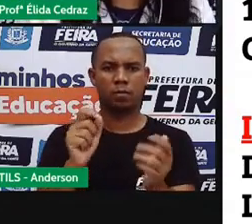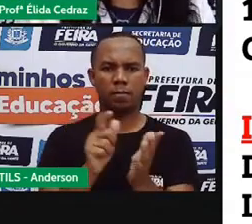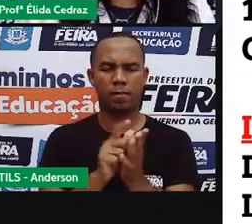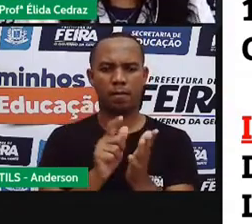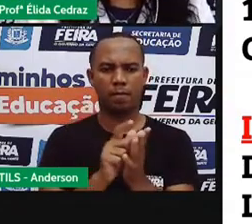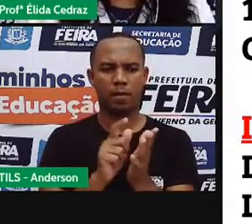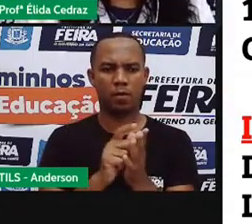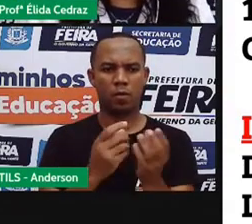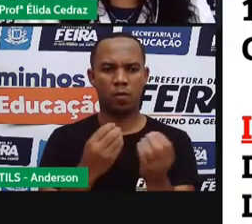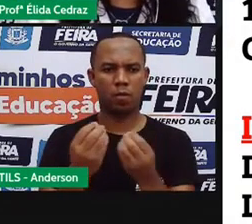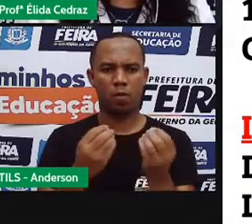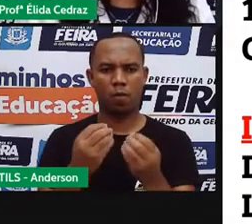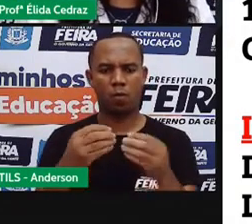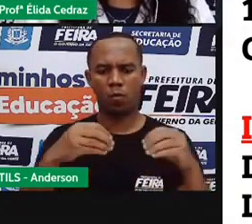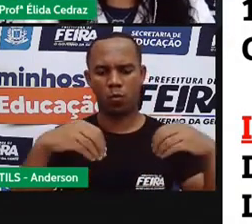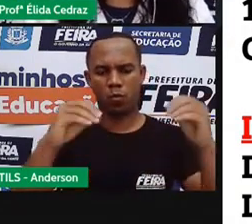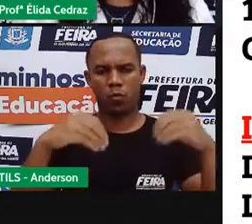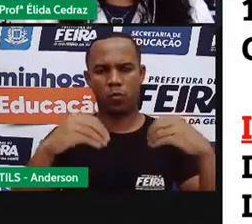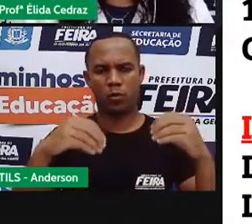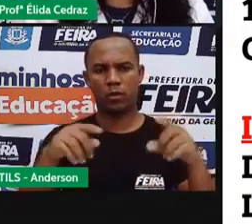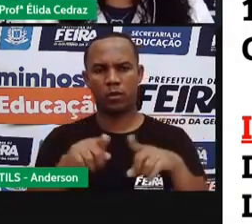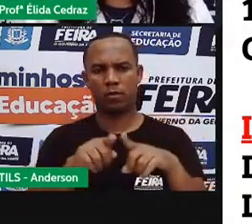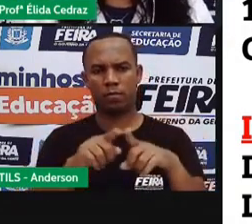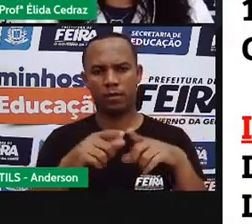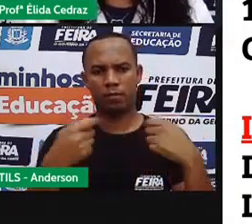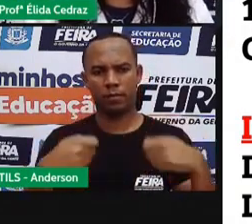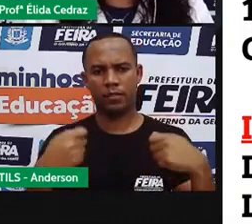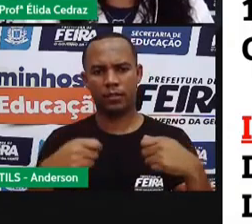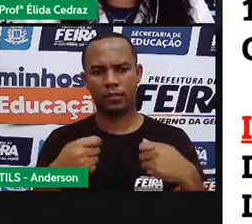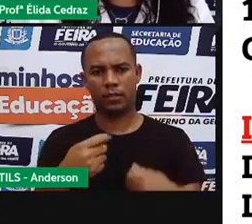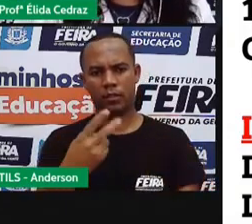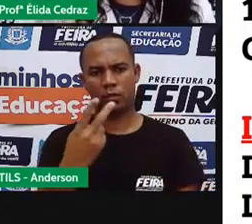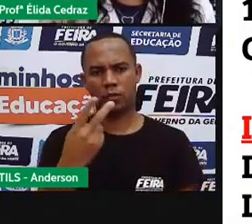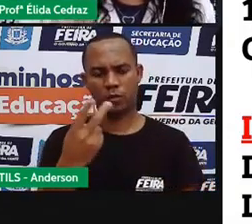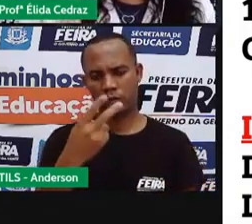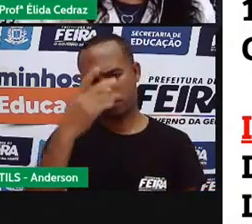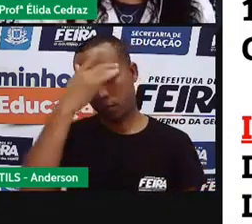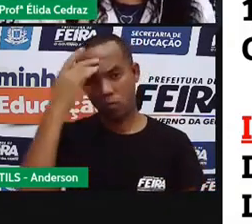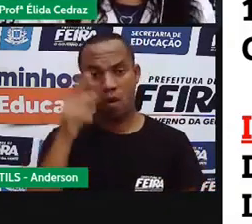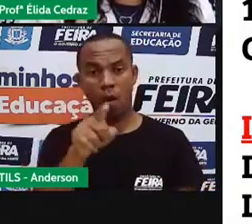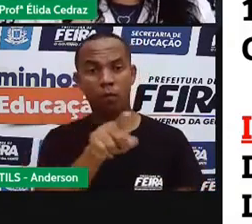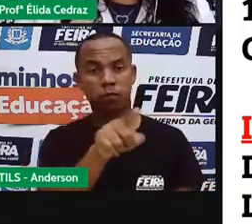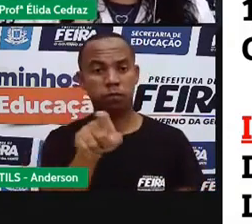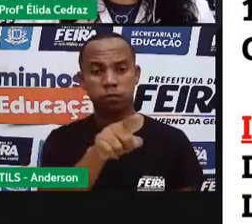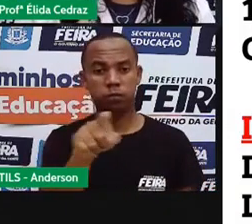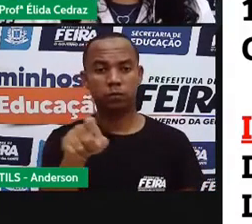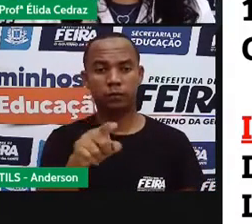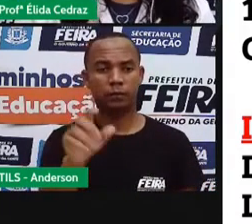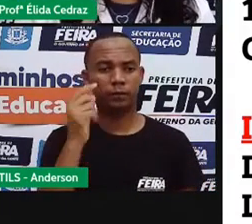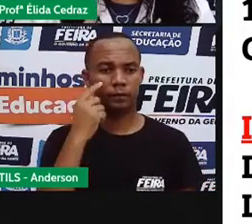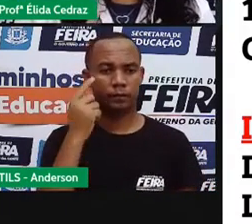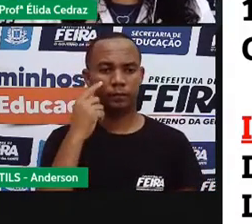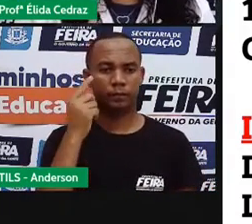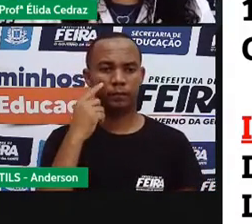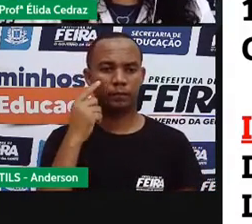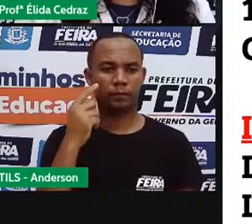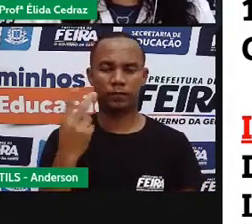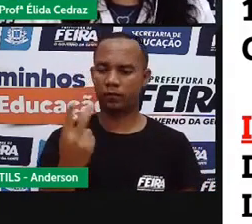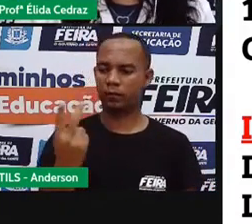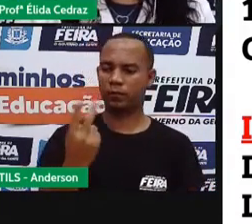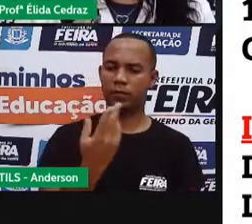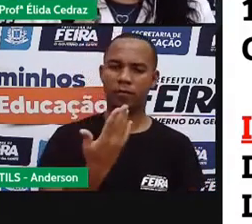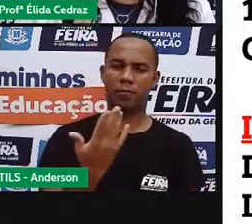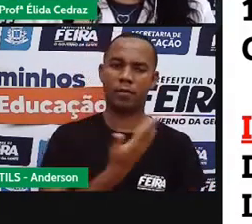cartolina ou de papelão. E vai precisar de mais duas pessoas. Uma pessoa para segurar os pedaços de papel.